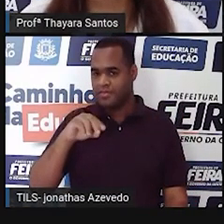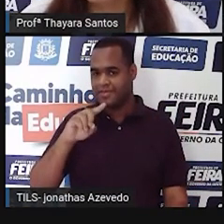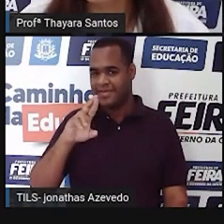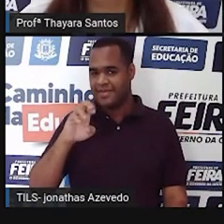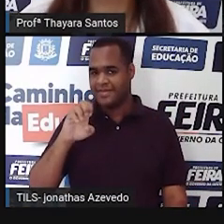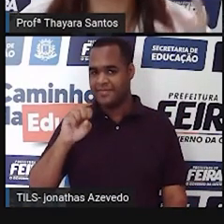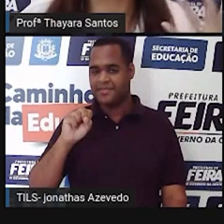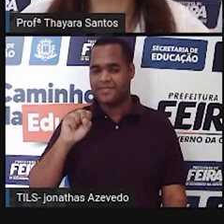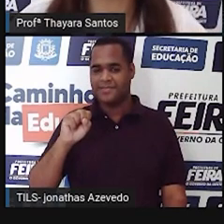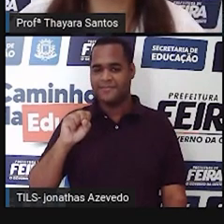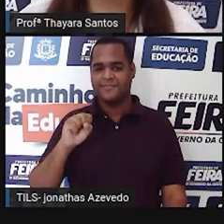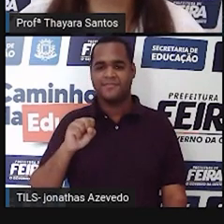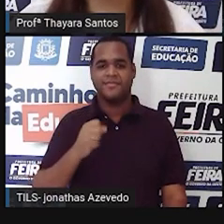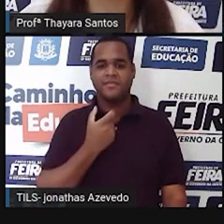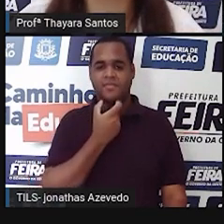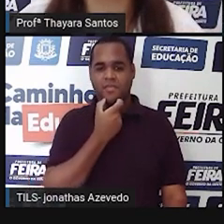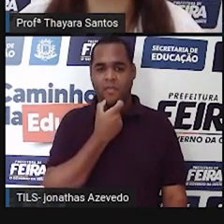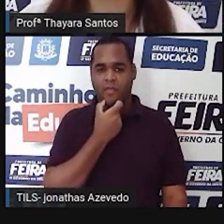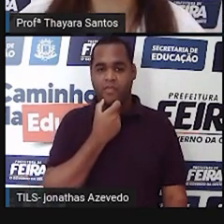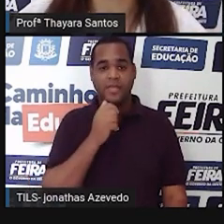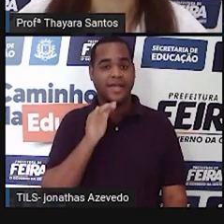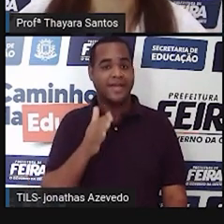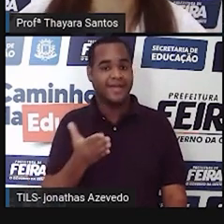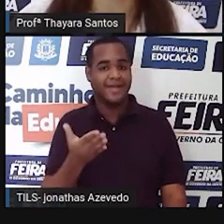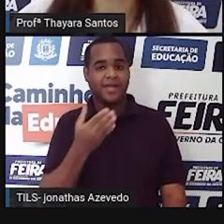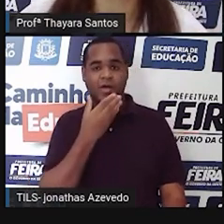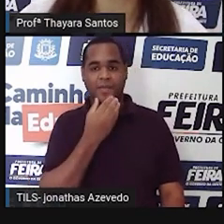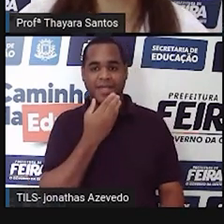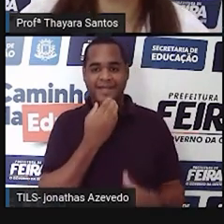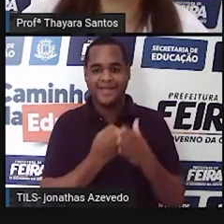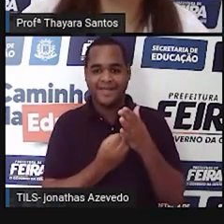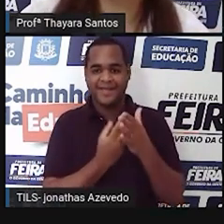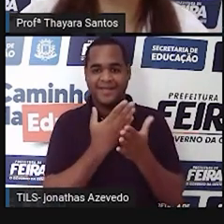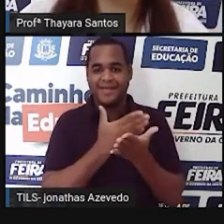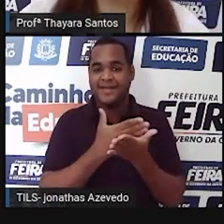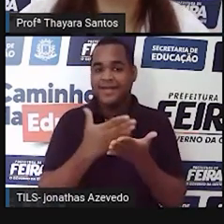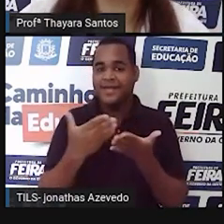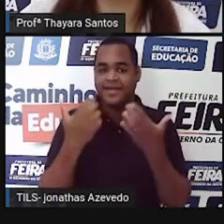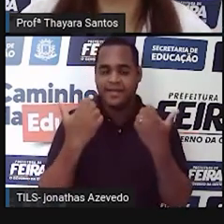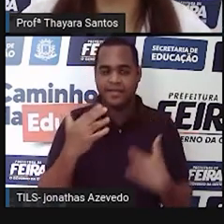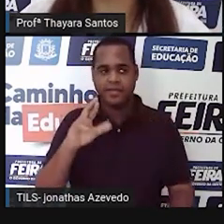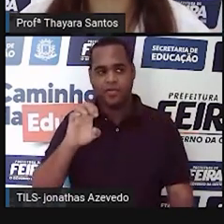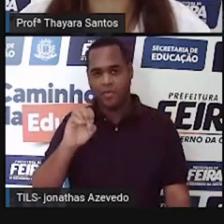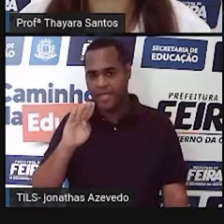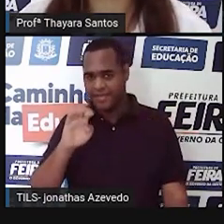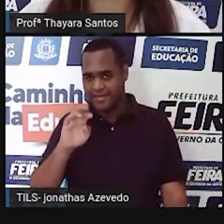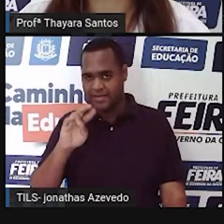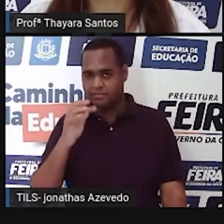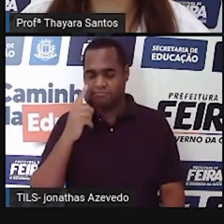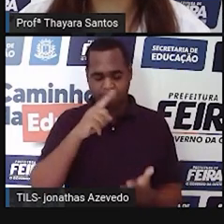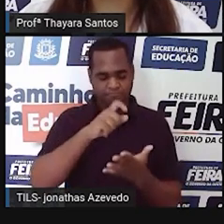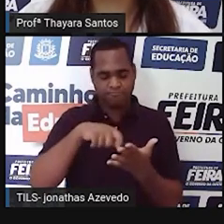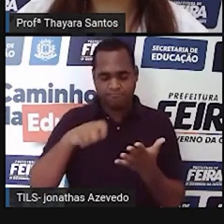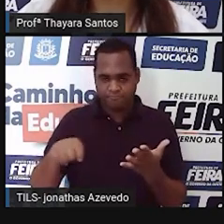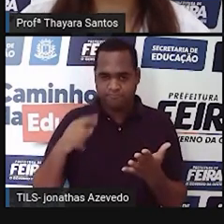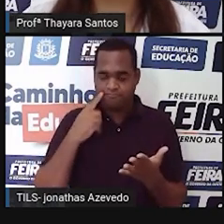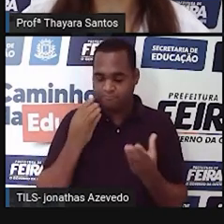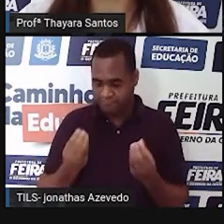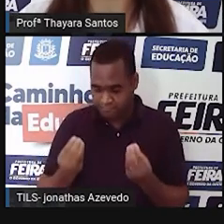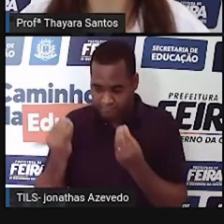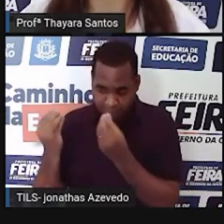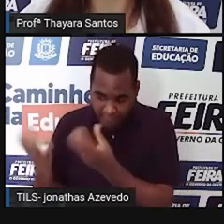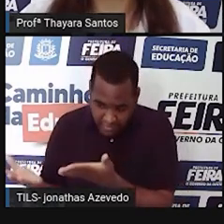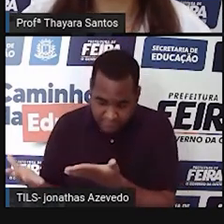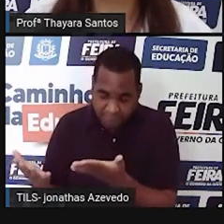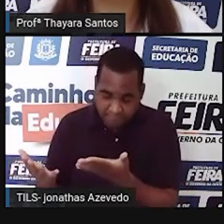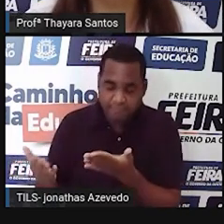Aí, entra Robert Hooke na história. Robert Hooke recebeu essas anotações de Anthony e ele começou